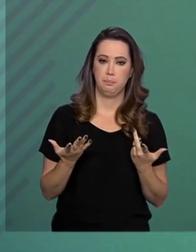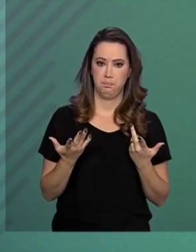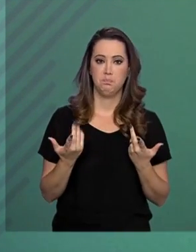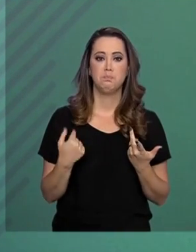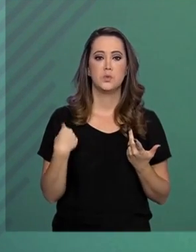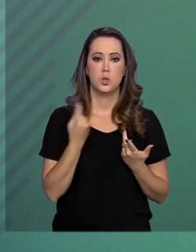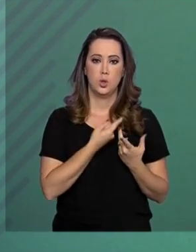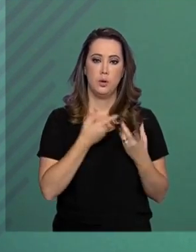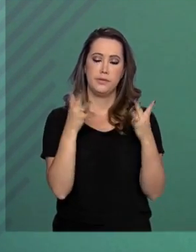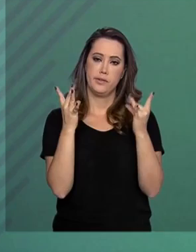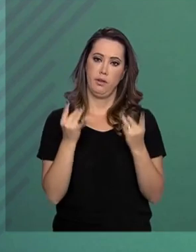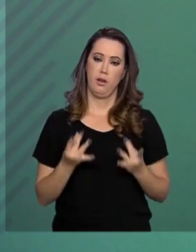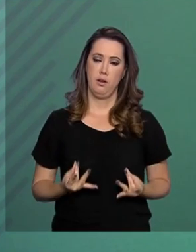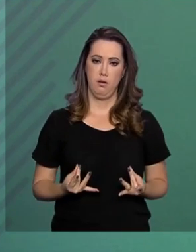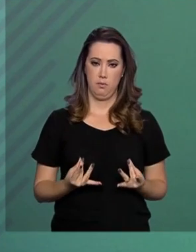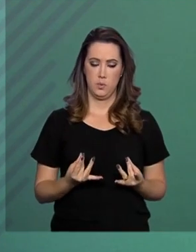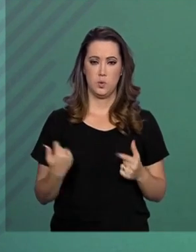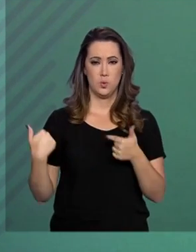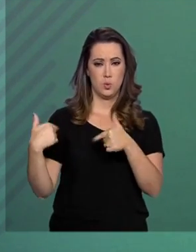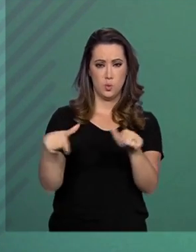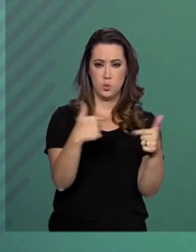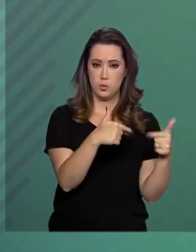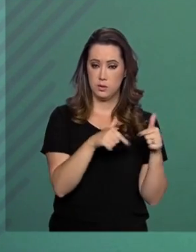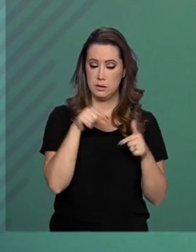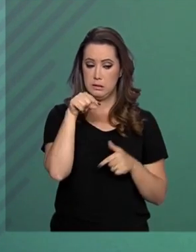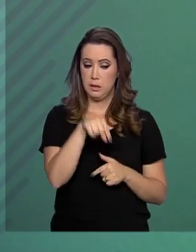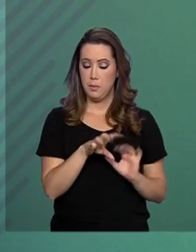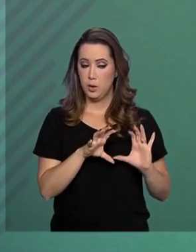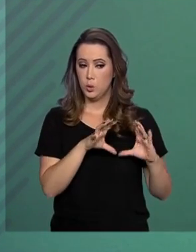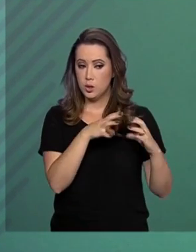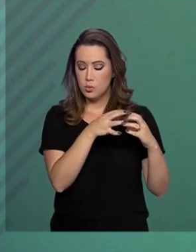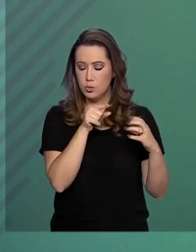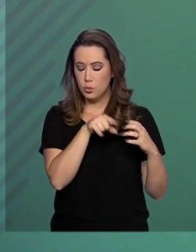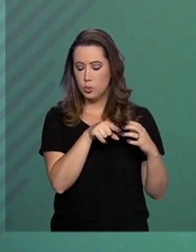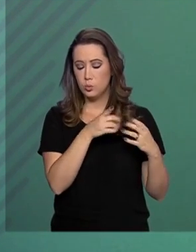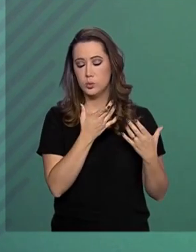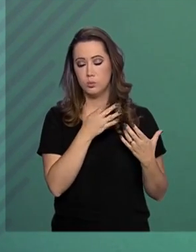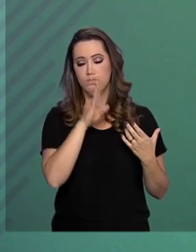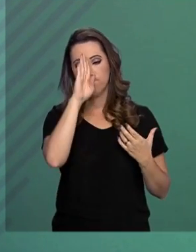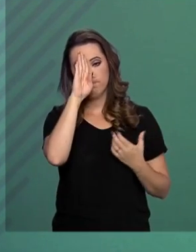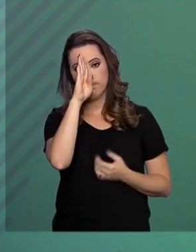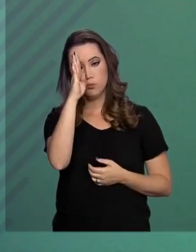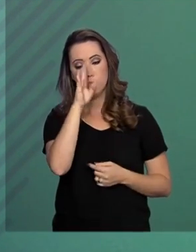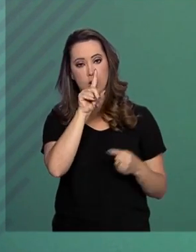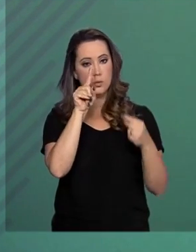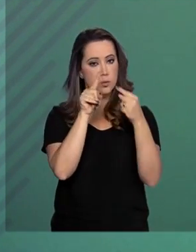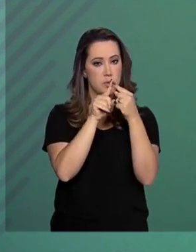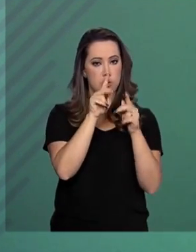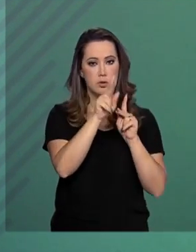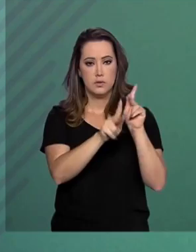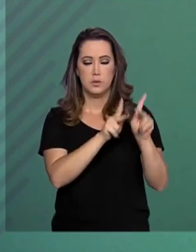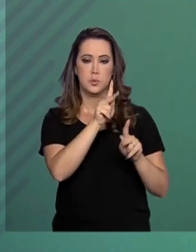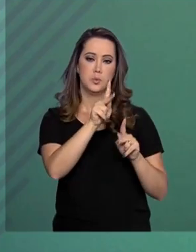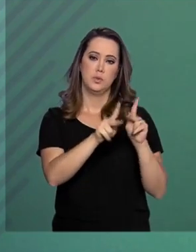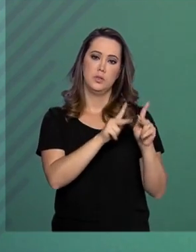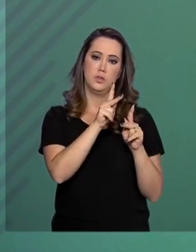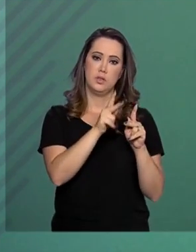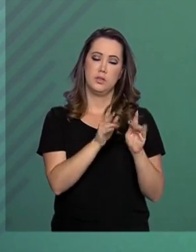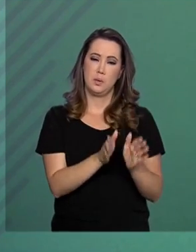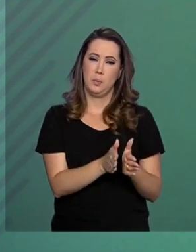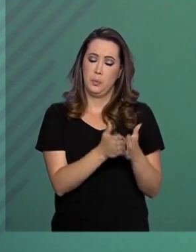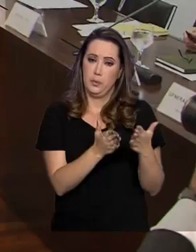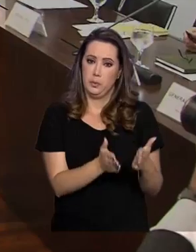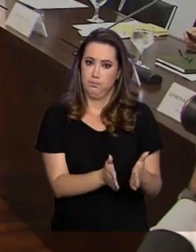Destacamos as medidas nesta área que priorizam a população mais